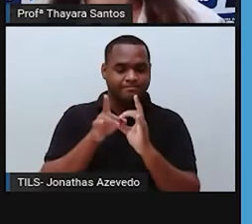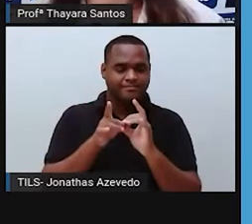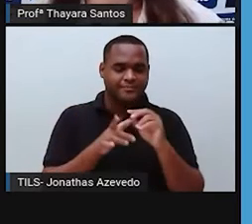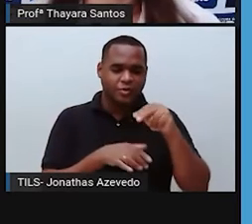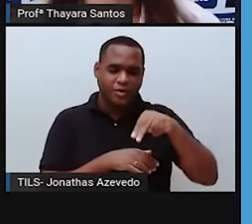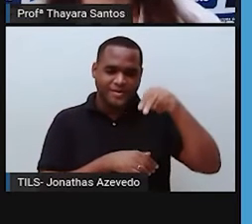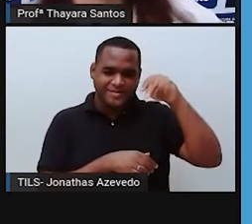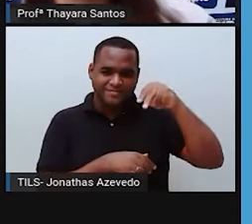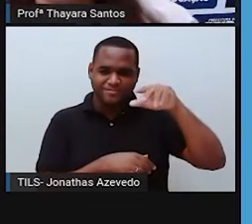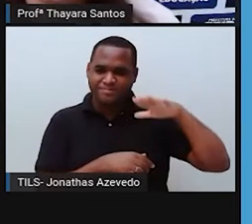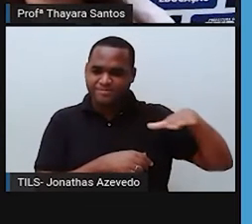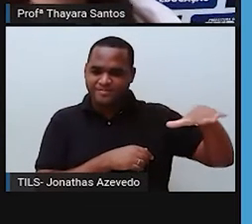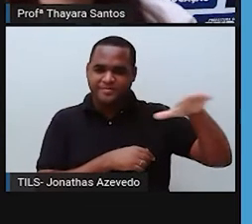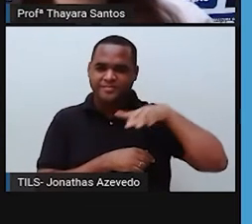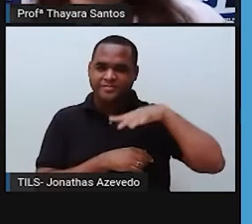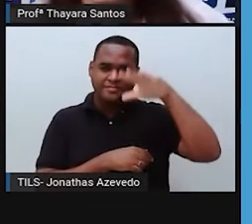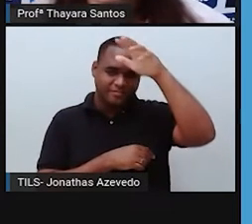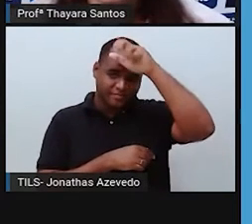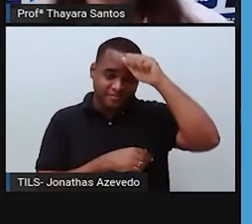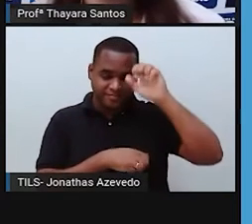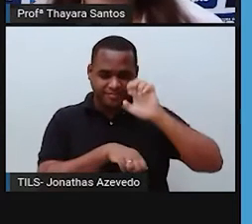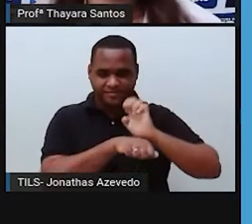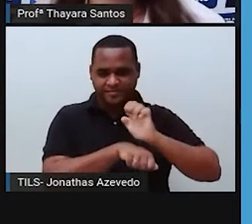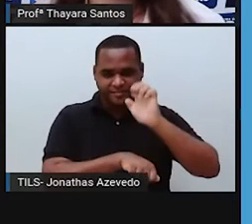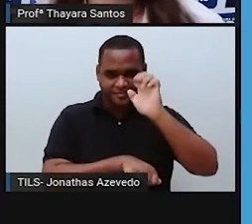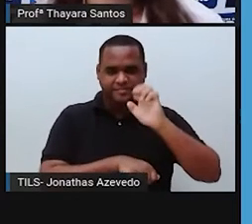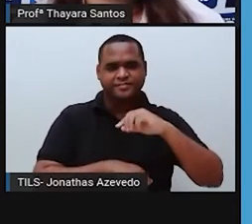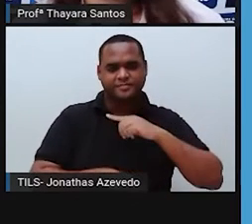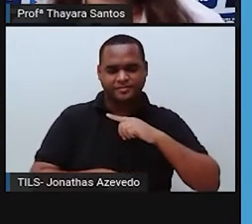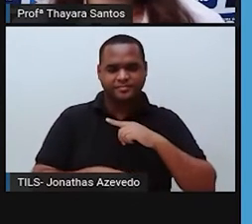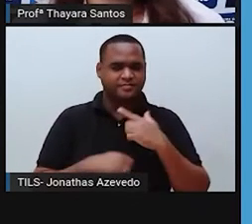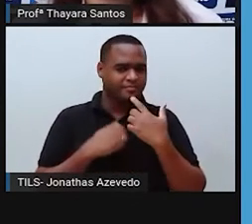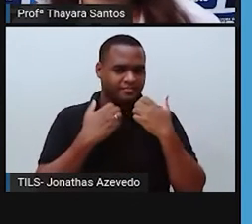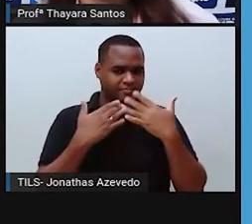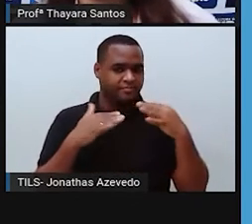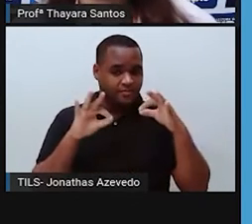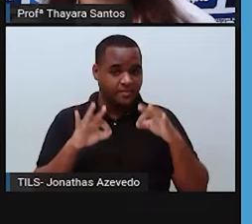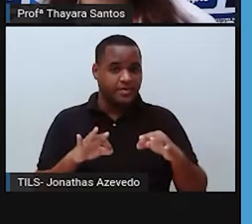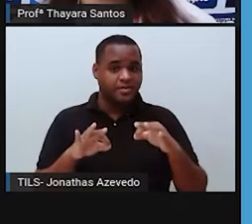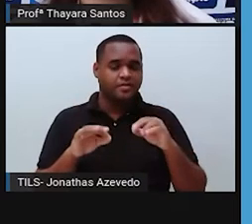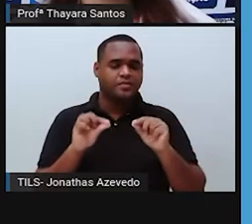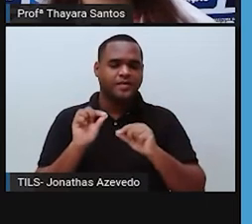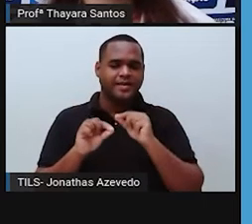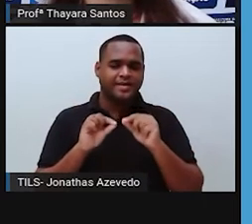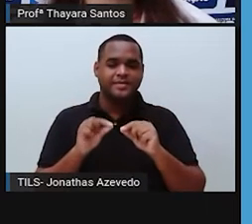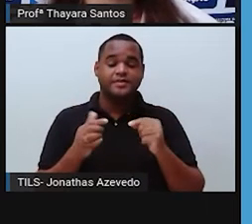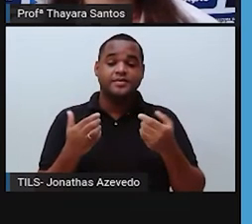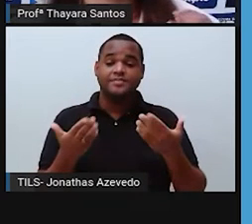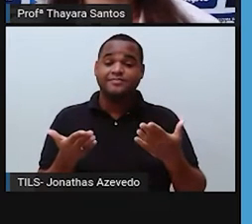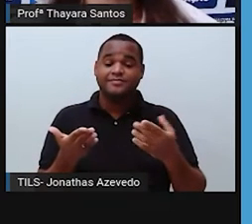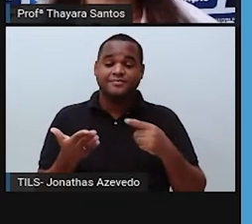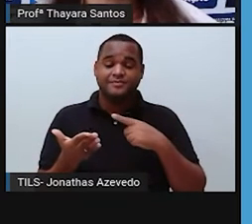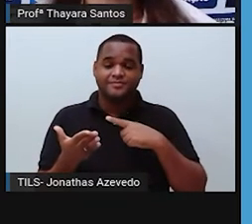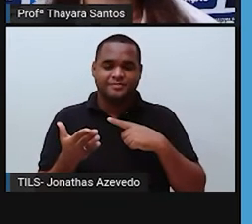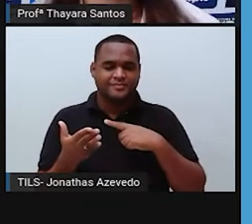norte, né? Amazonas, o estado da Amazonas. E é justamente isso. O bioma Amazônia,